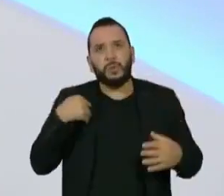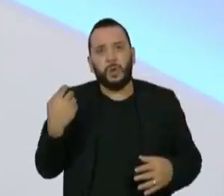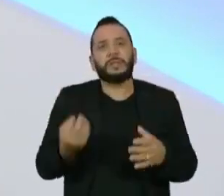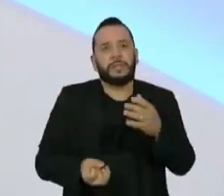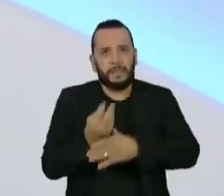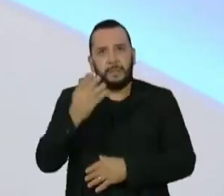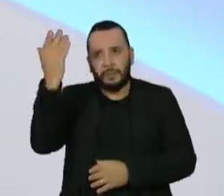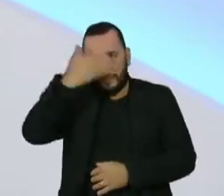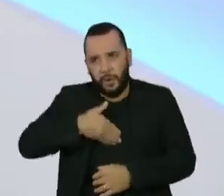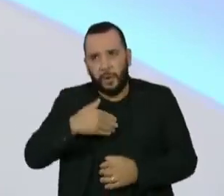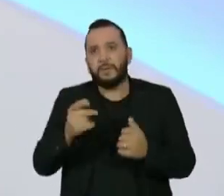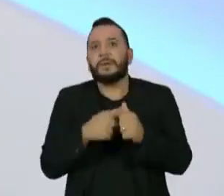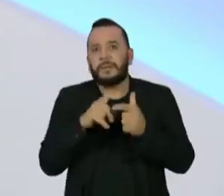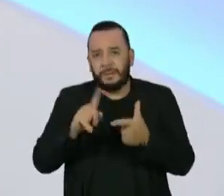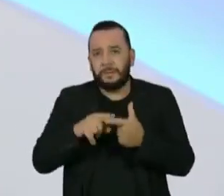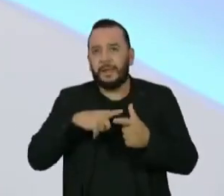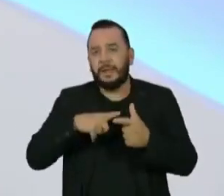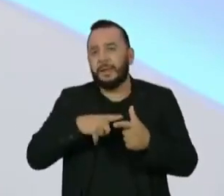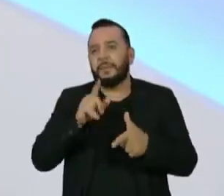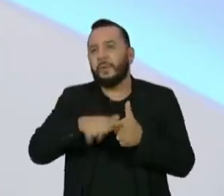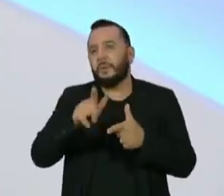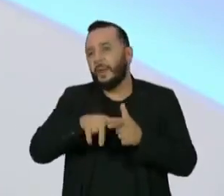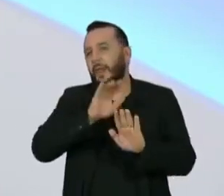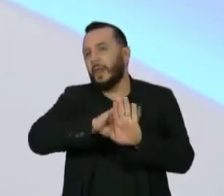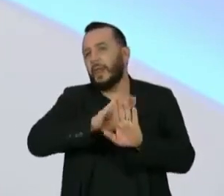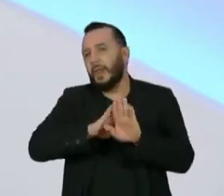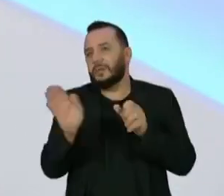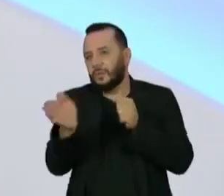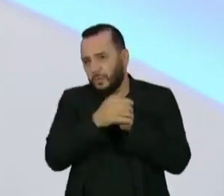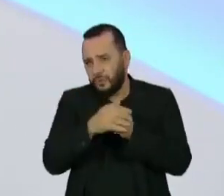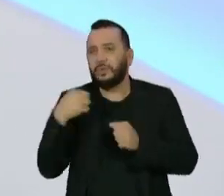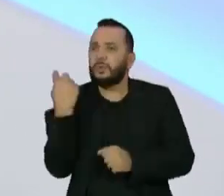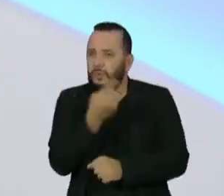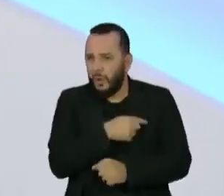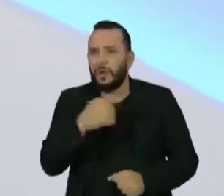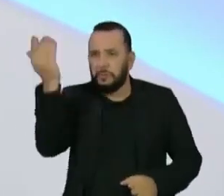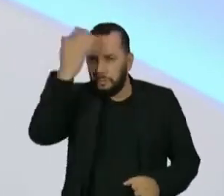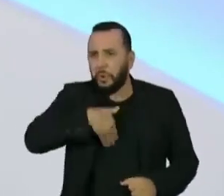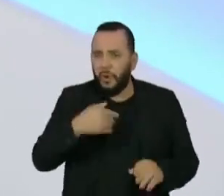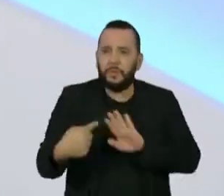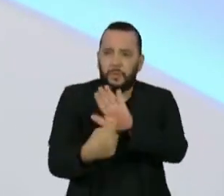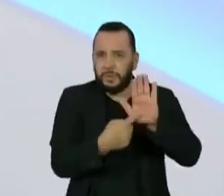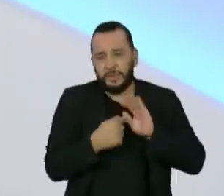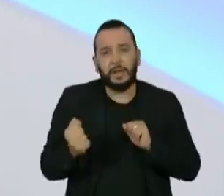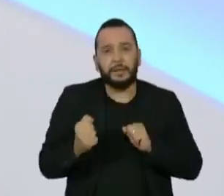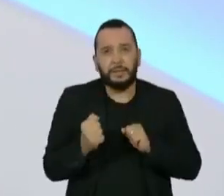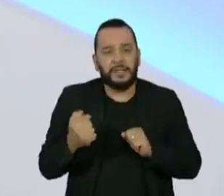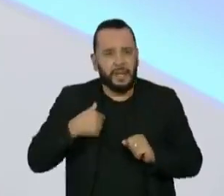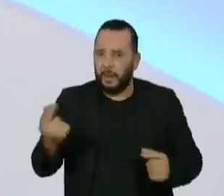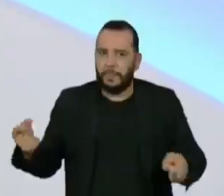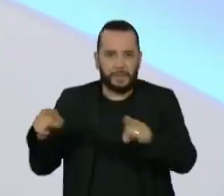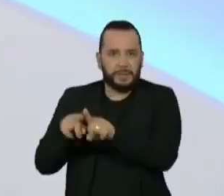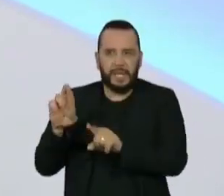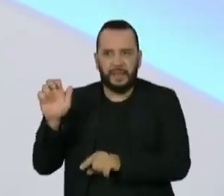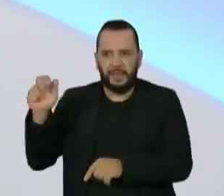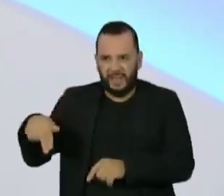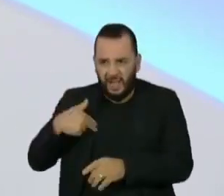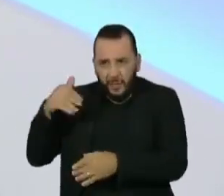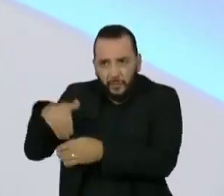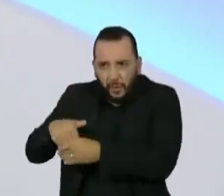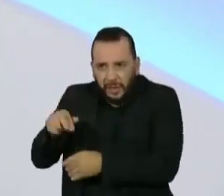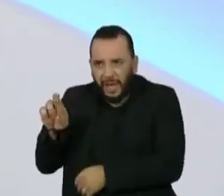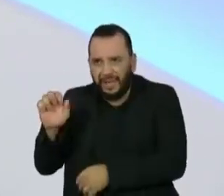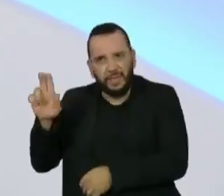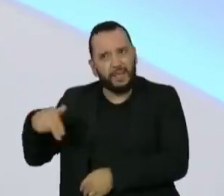conseguimos enfrentar situações que estavam ocultas. E isso se deu com toda tranquilidade e transparência. Não sou aliado de Renan Calheiros, não voto em Renan, nunca